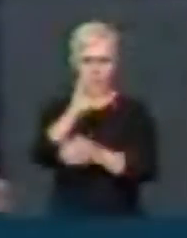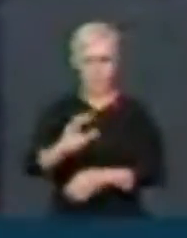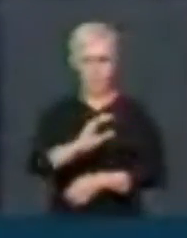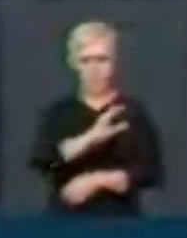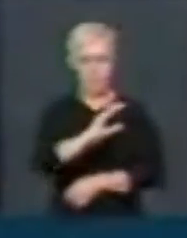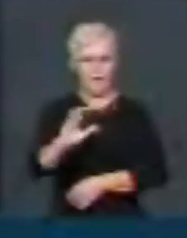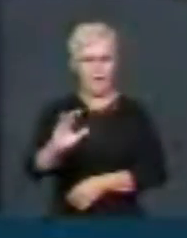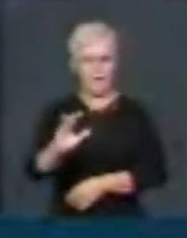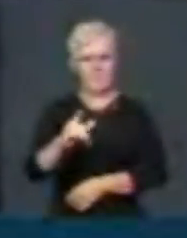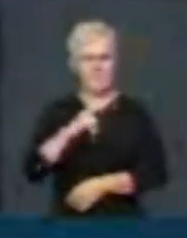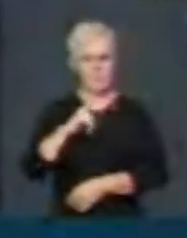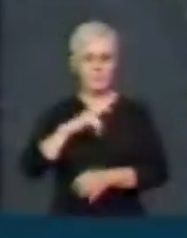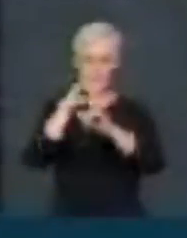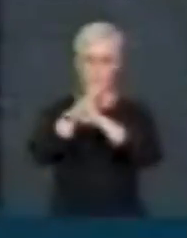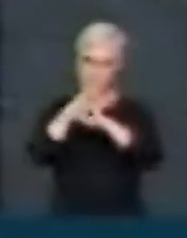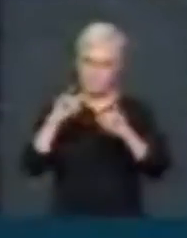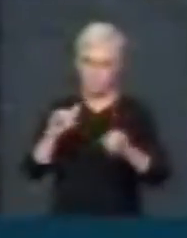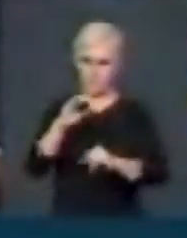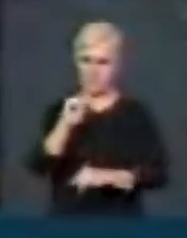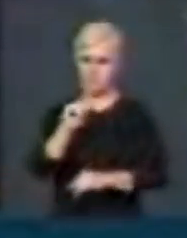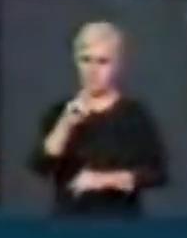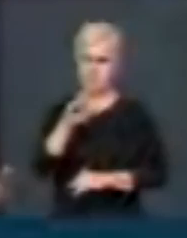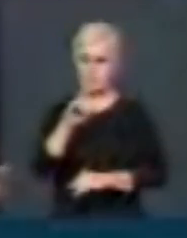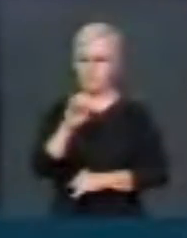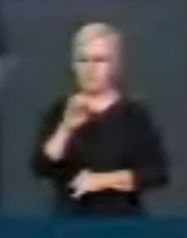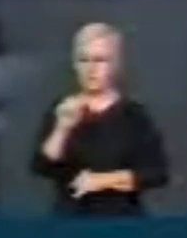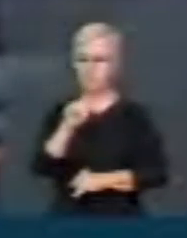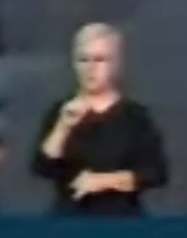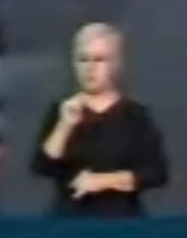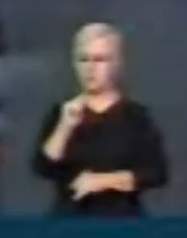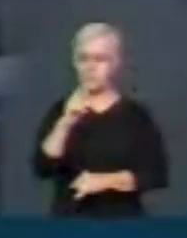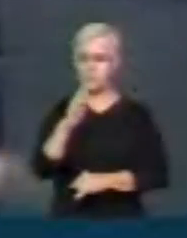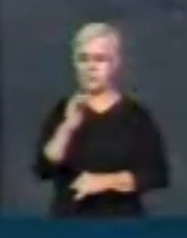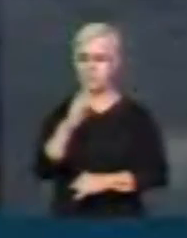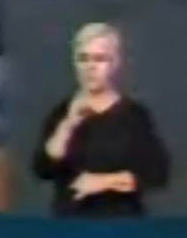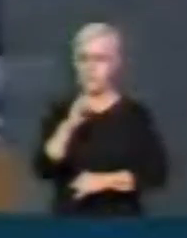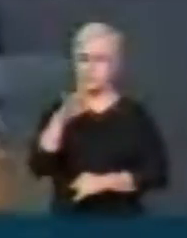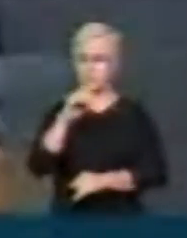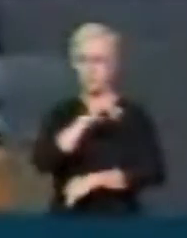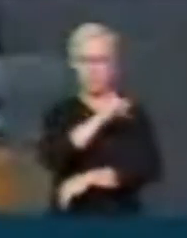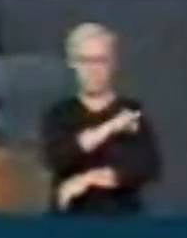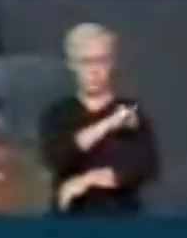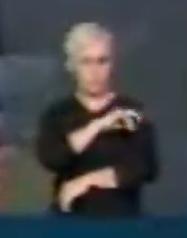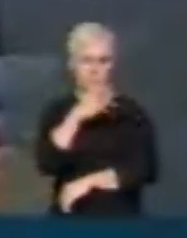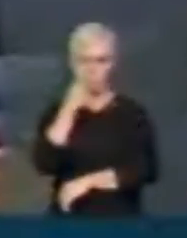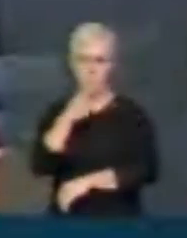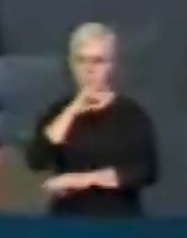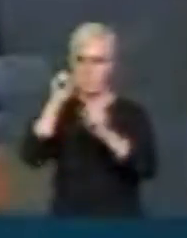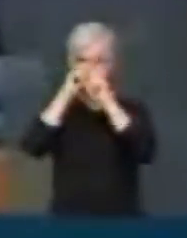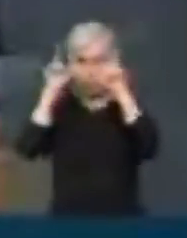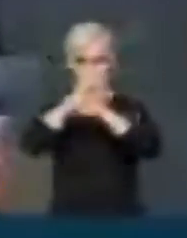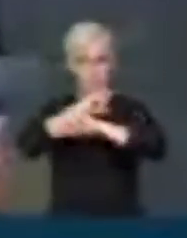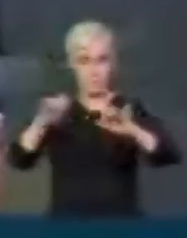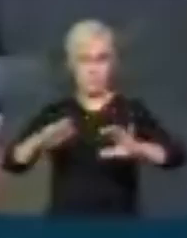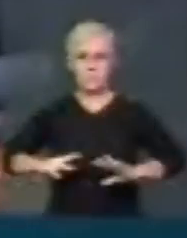nós tivemos o pronunciamento do cardeal Dorani, arcebispo do Rio de Janeiro, falando e nos alertando a todos,